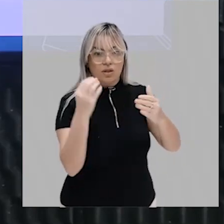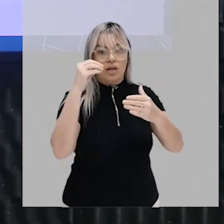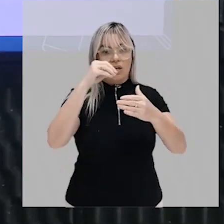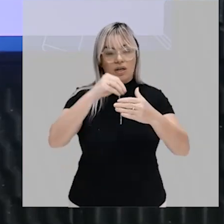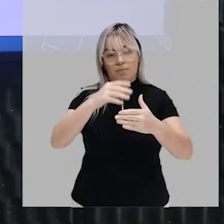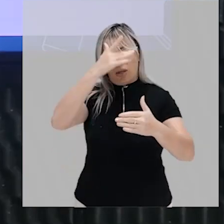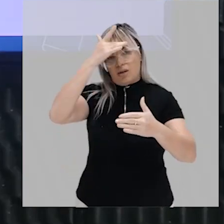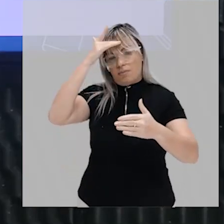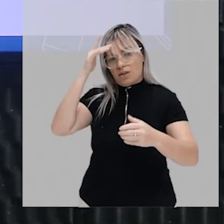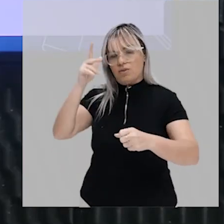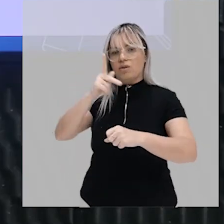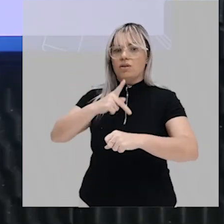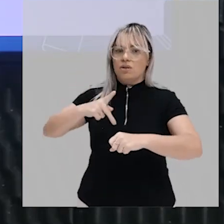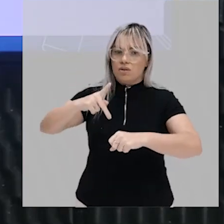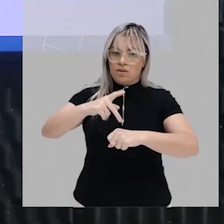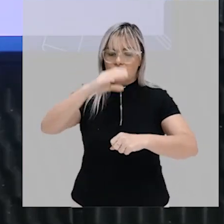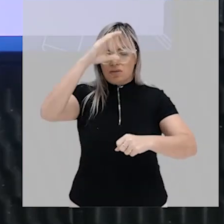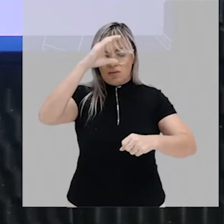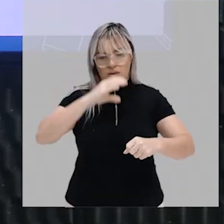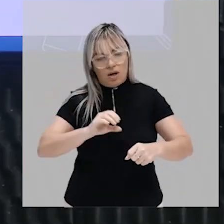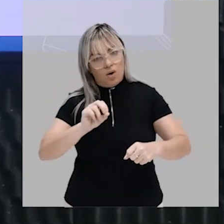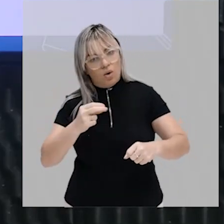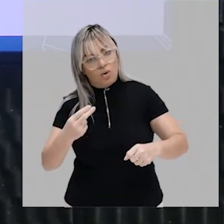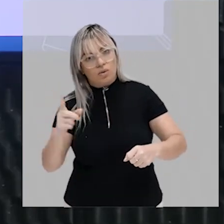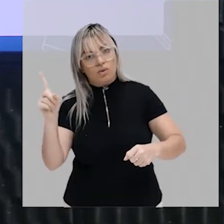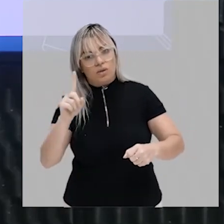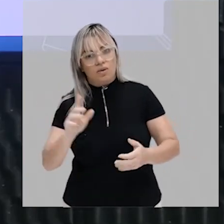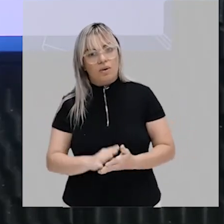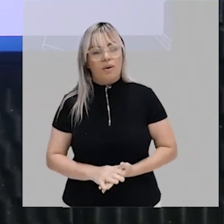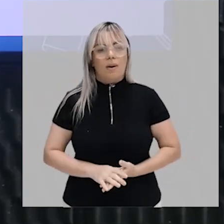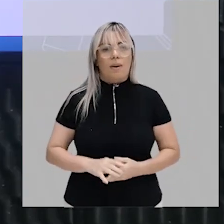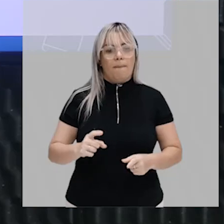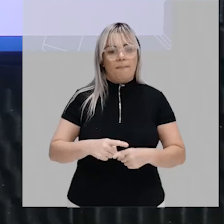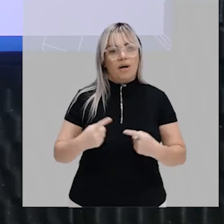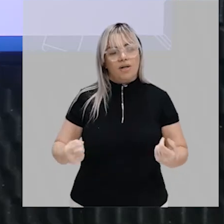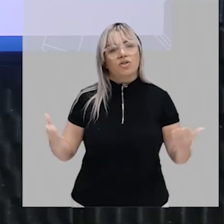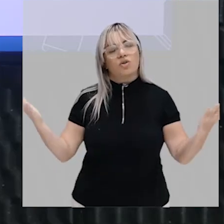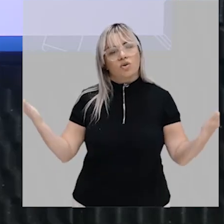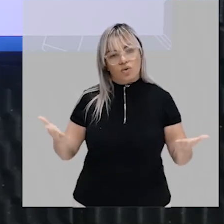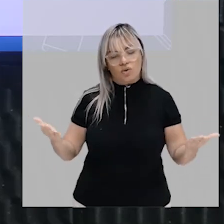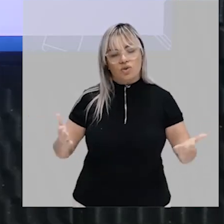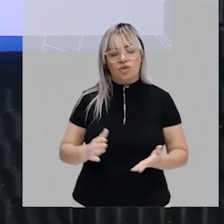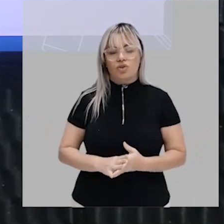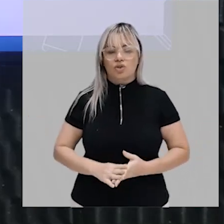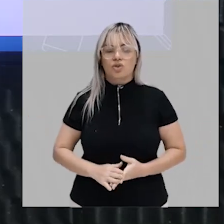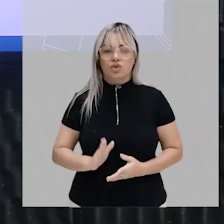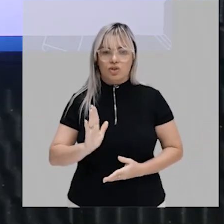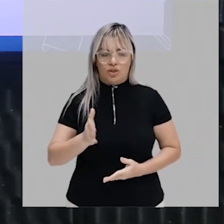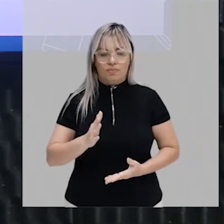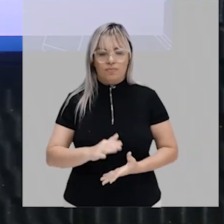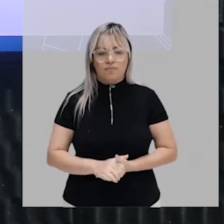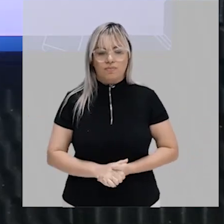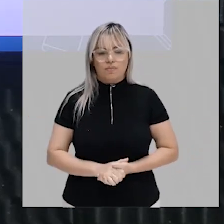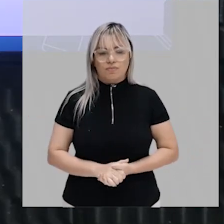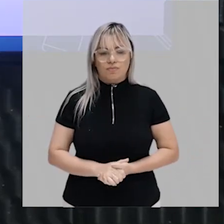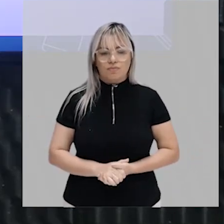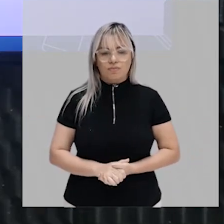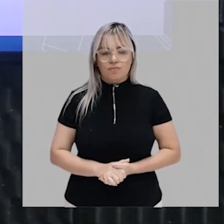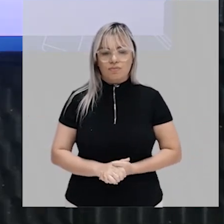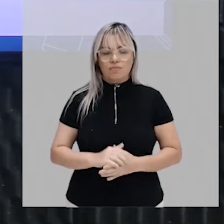ficar ligadinho que há essa diferença não é a mesma coisa vamos adiante povo